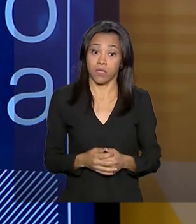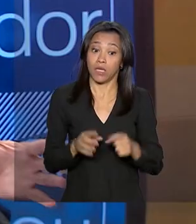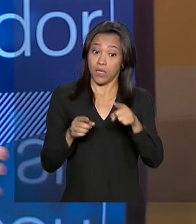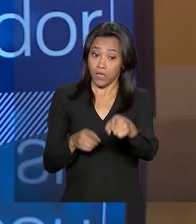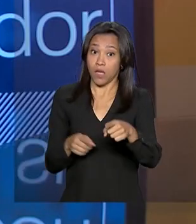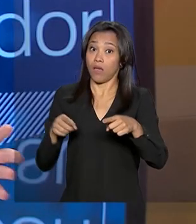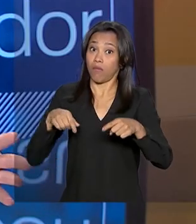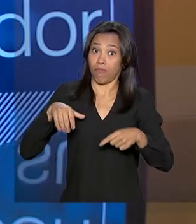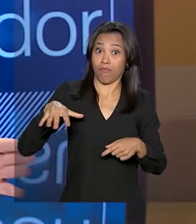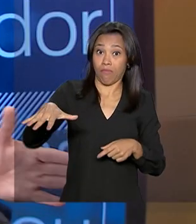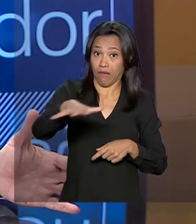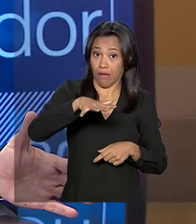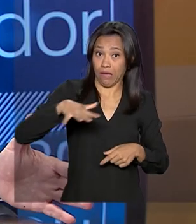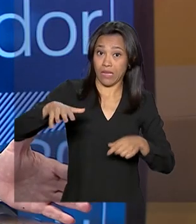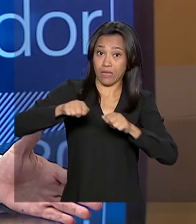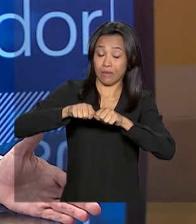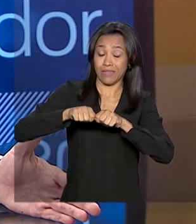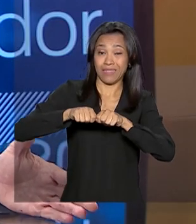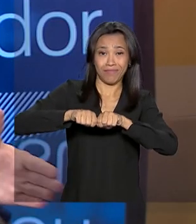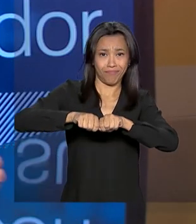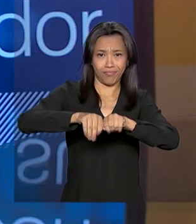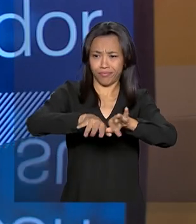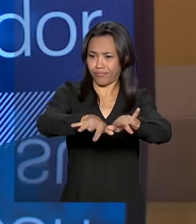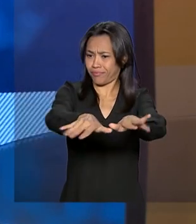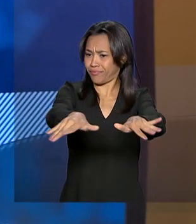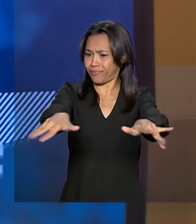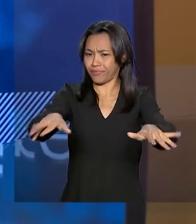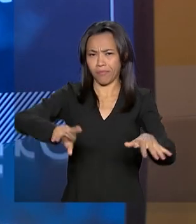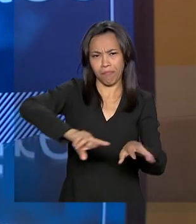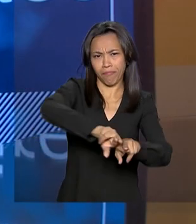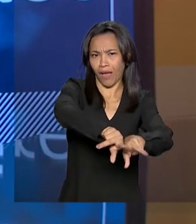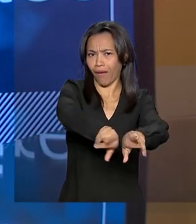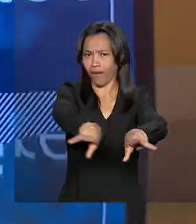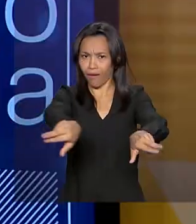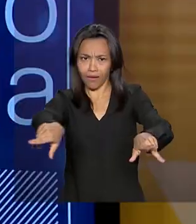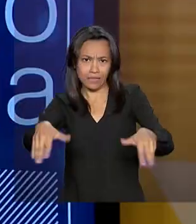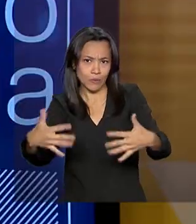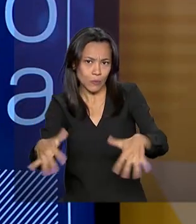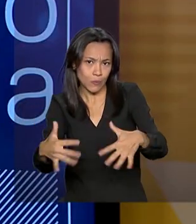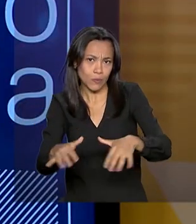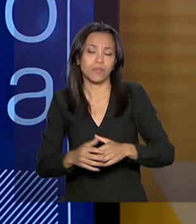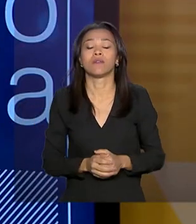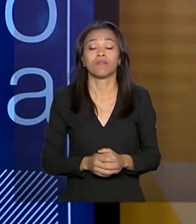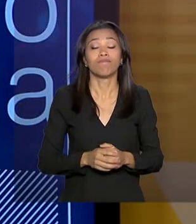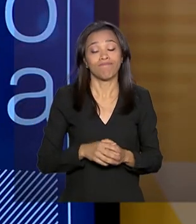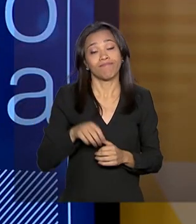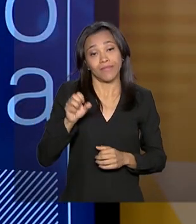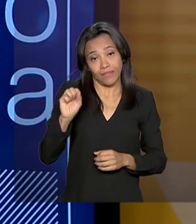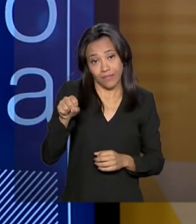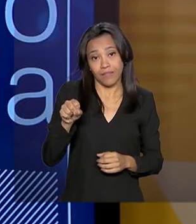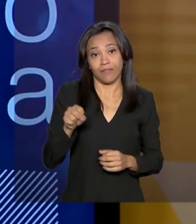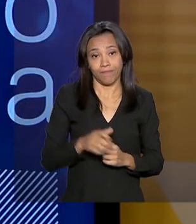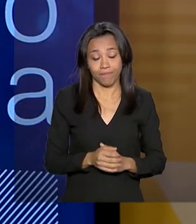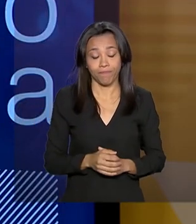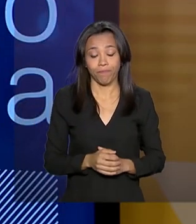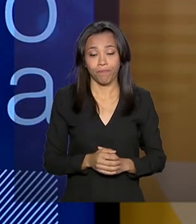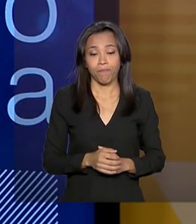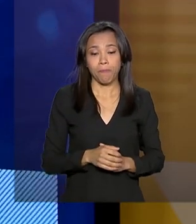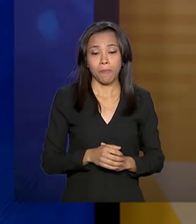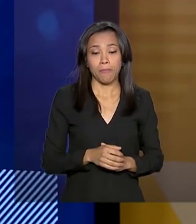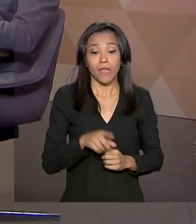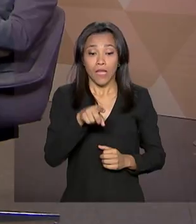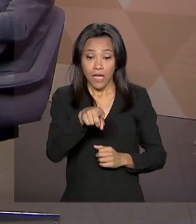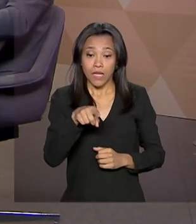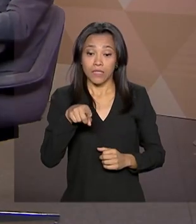difusa, né? Uma região difusa entre as áreas ilícitas e ilícitas. Sim, e até esqueci de comentar... atividades. Sim,